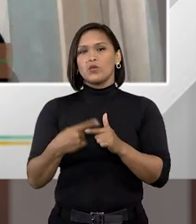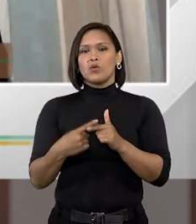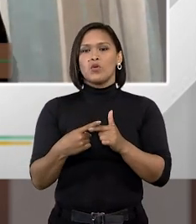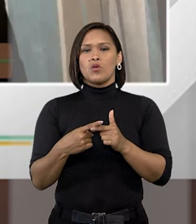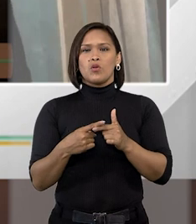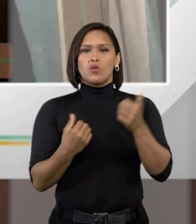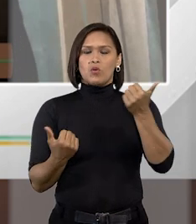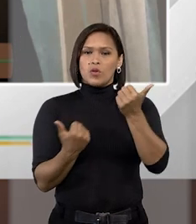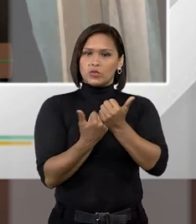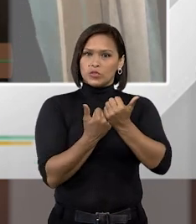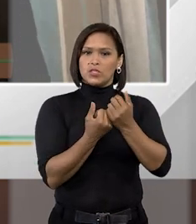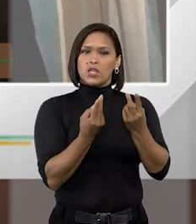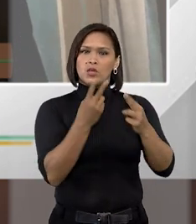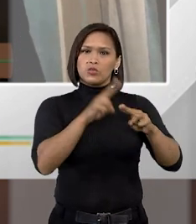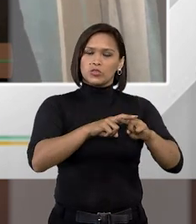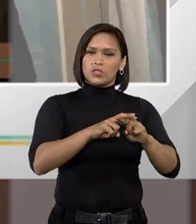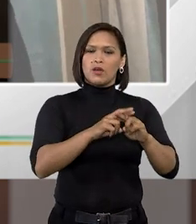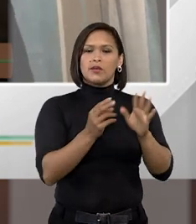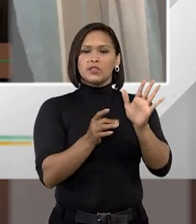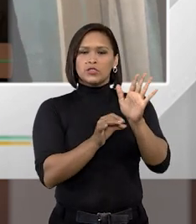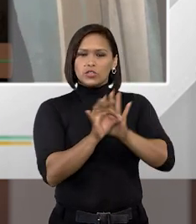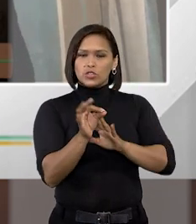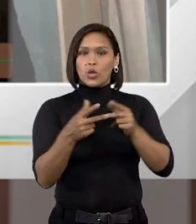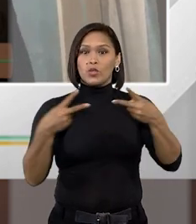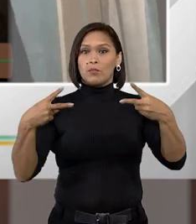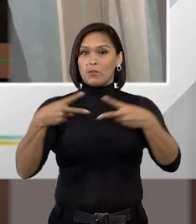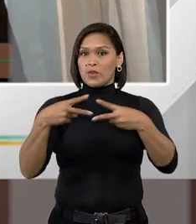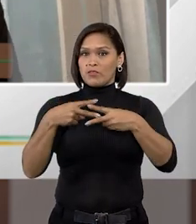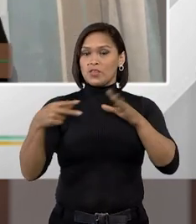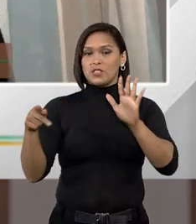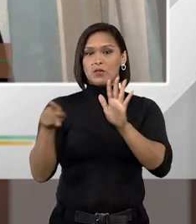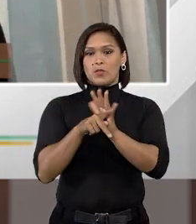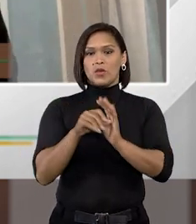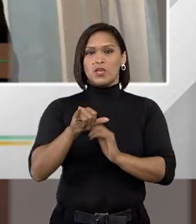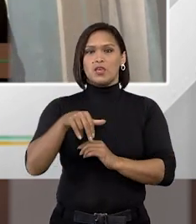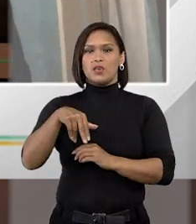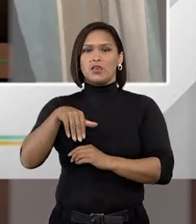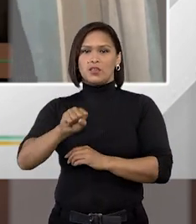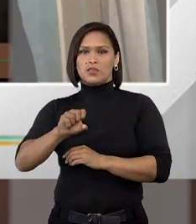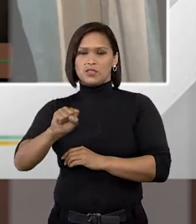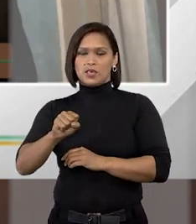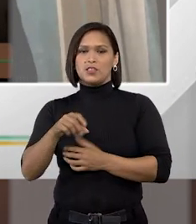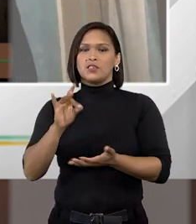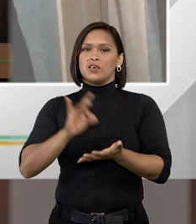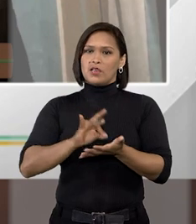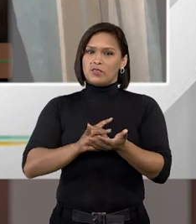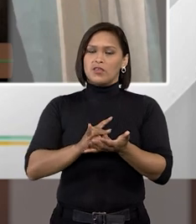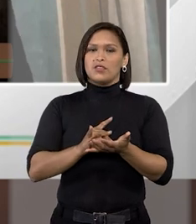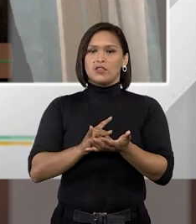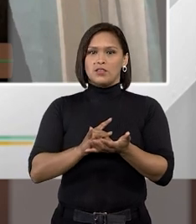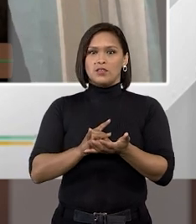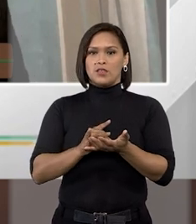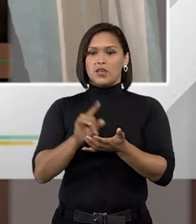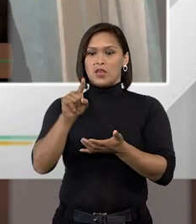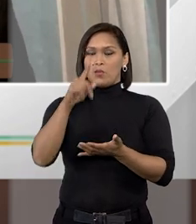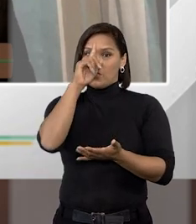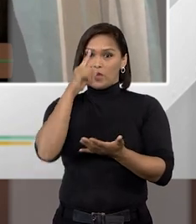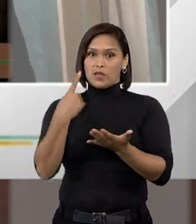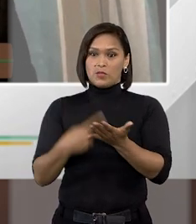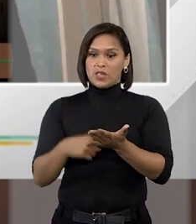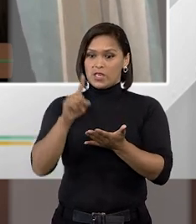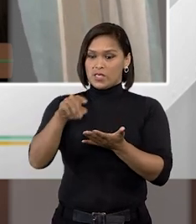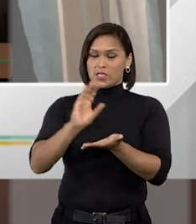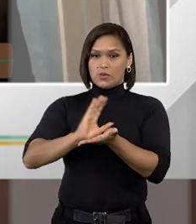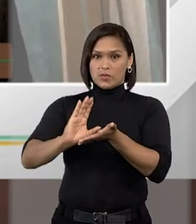auxílio-recusão é um benefício de ordem previdenciária, pago pelo INSS, é bem verdade que para a aplicação